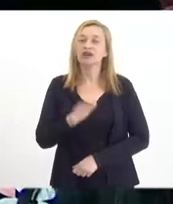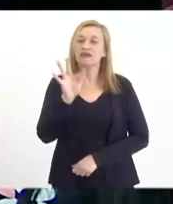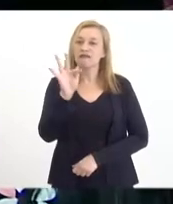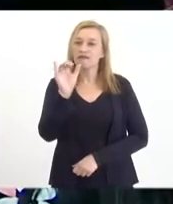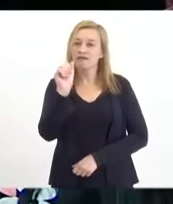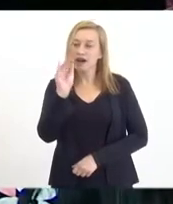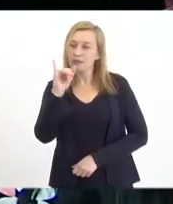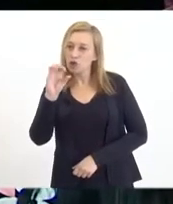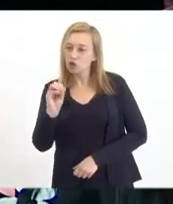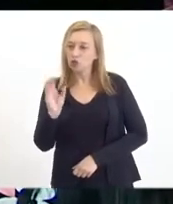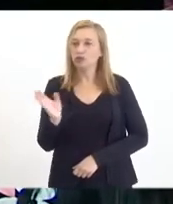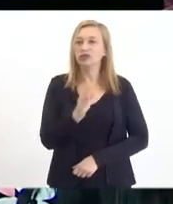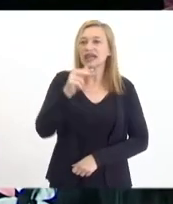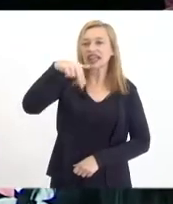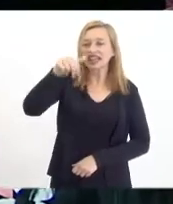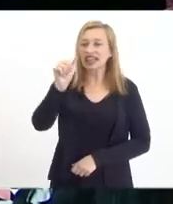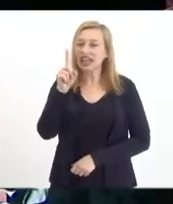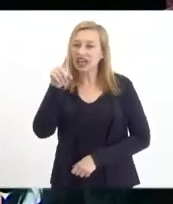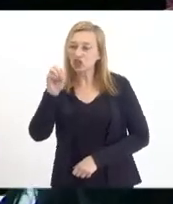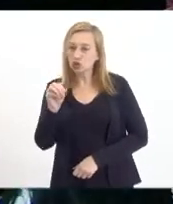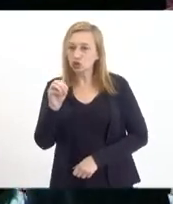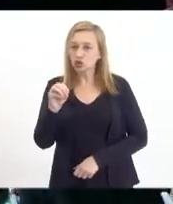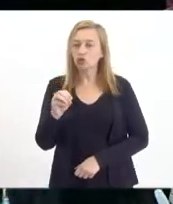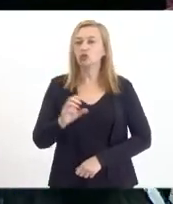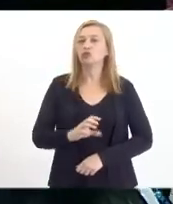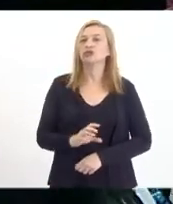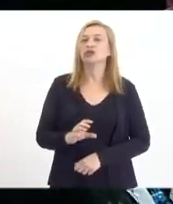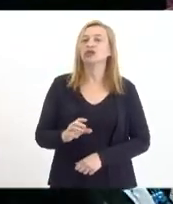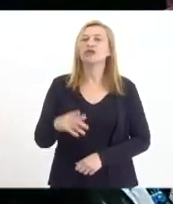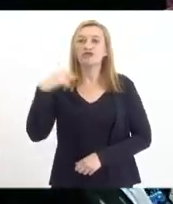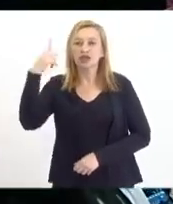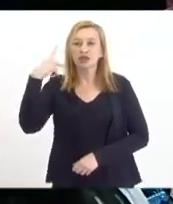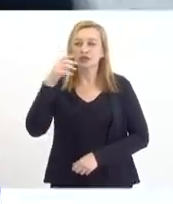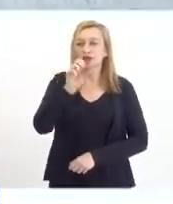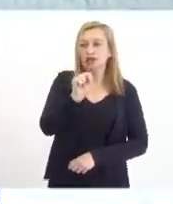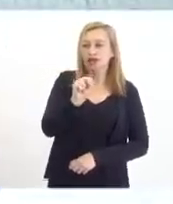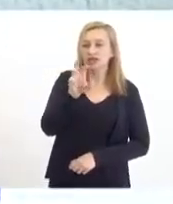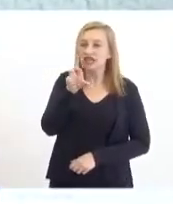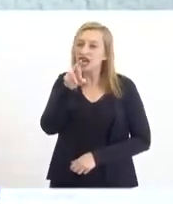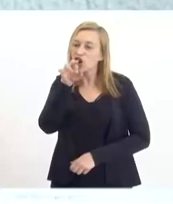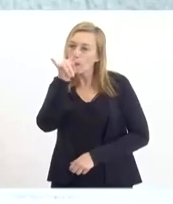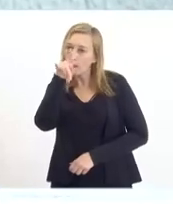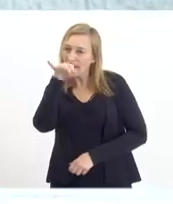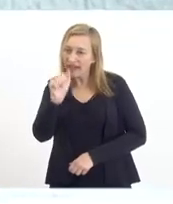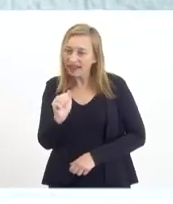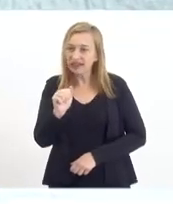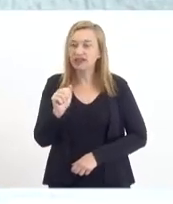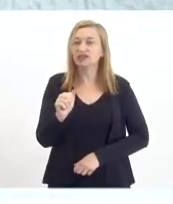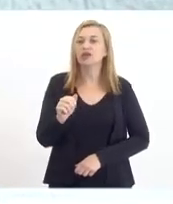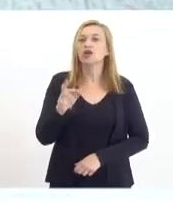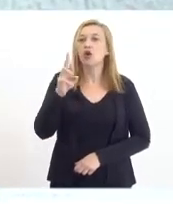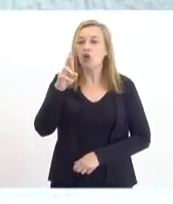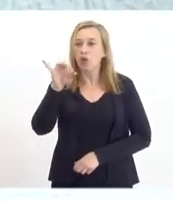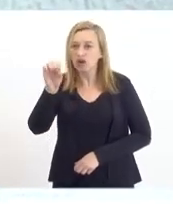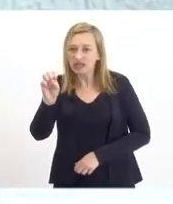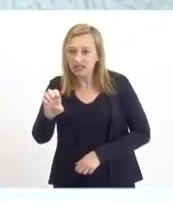Rocha, o Nando Paixão, vereador de Seropédica, saudar a vereadora Rose Alves de Seropédica,